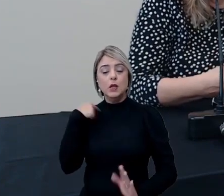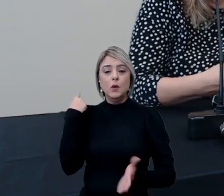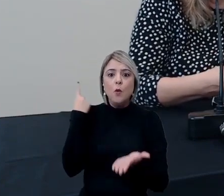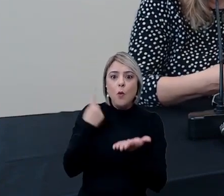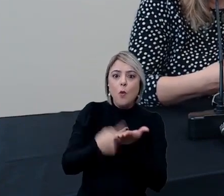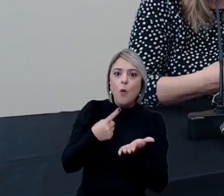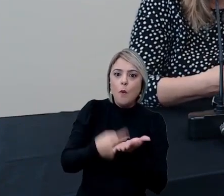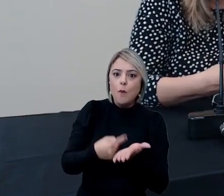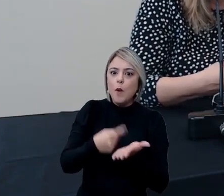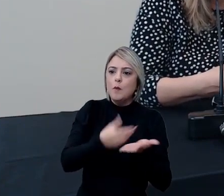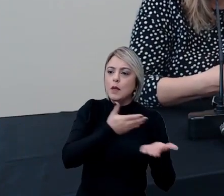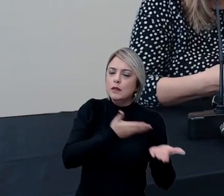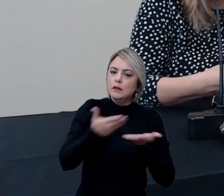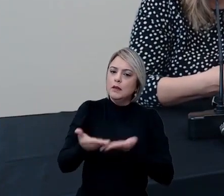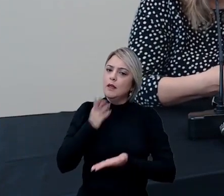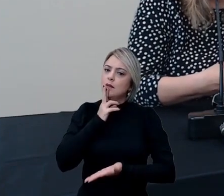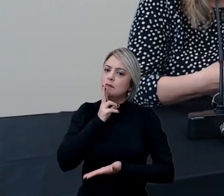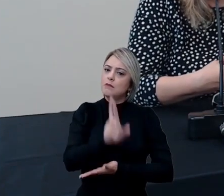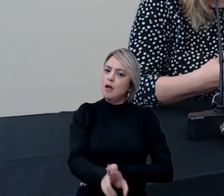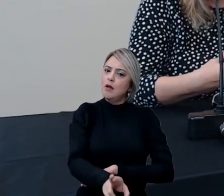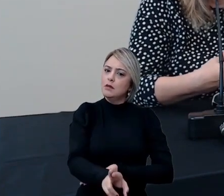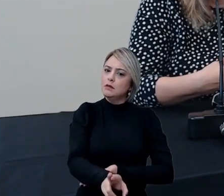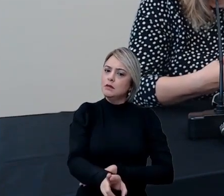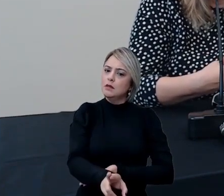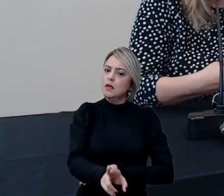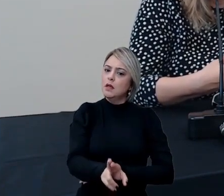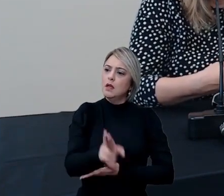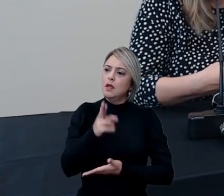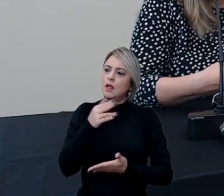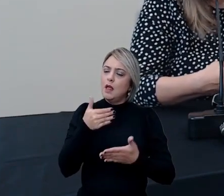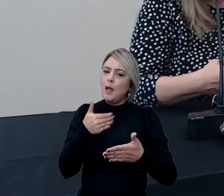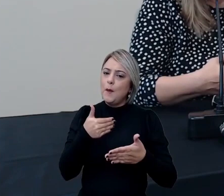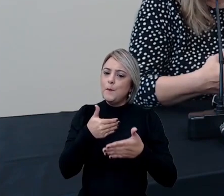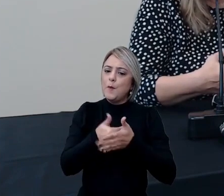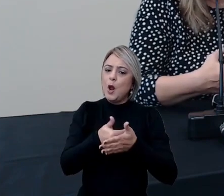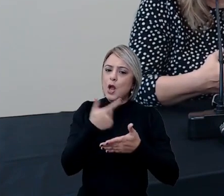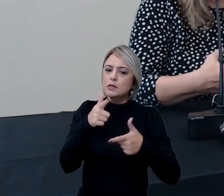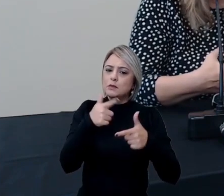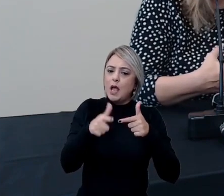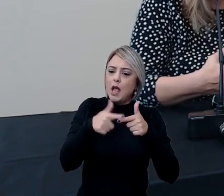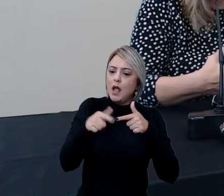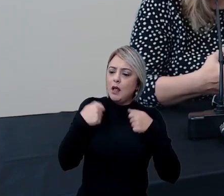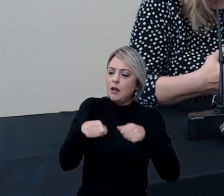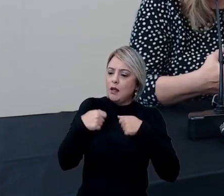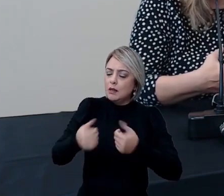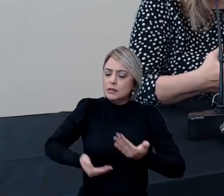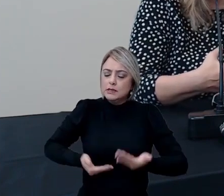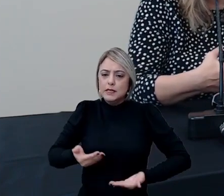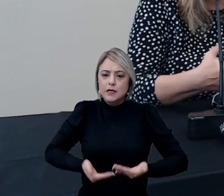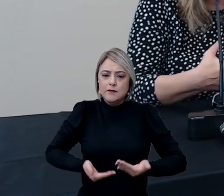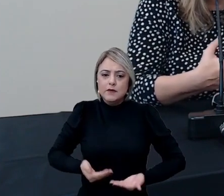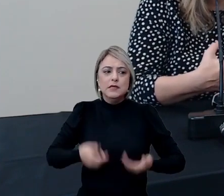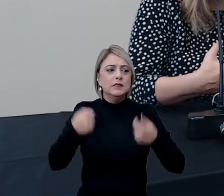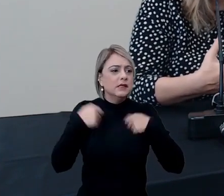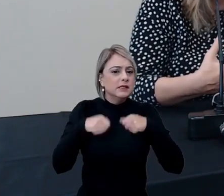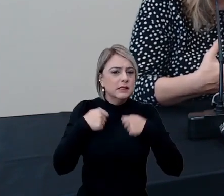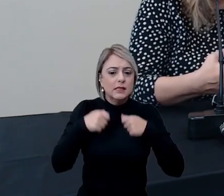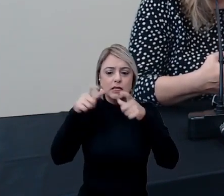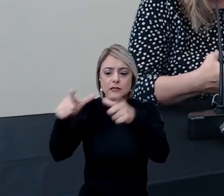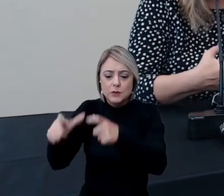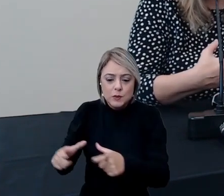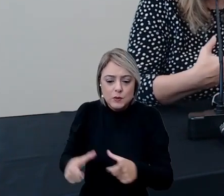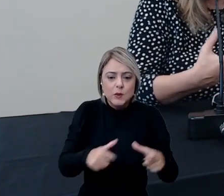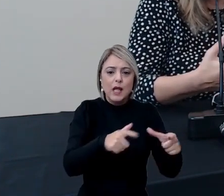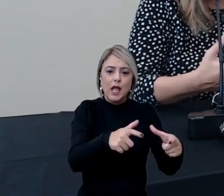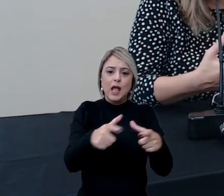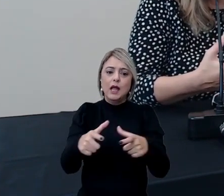compromisso de trazer respostas muito próximas às demandas dos serviços, às demandas dos territórios